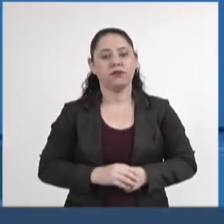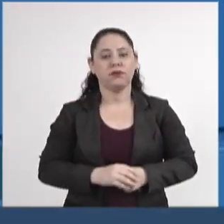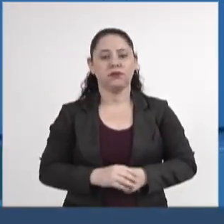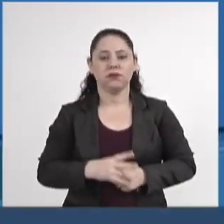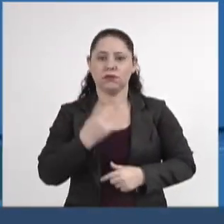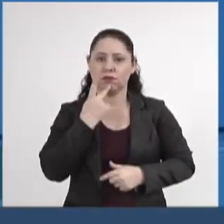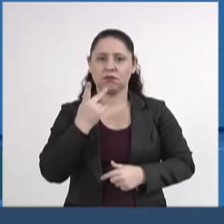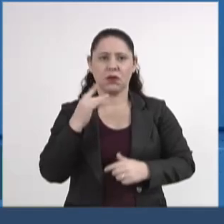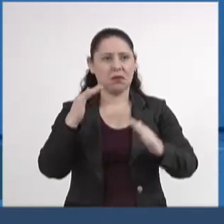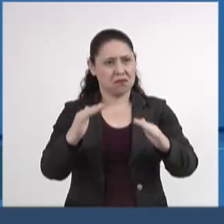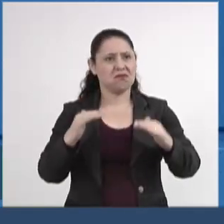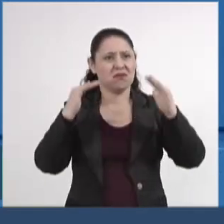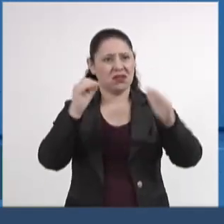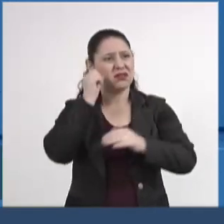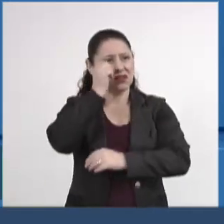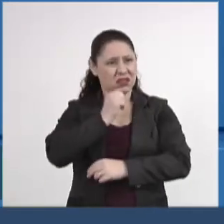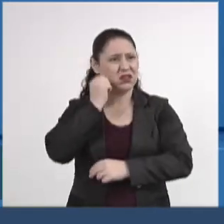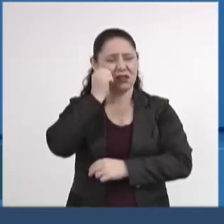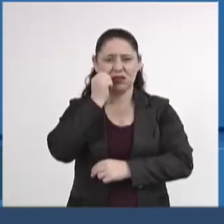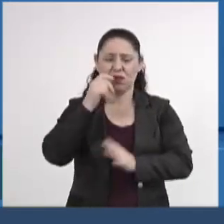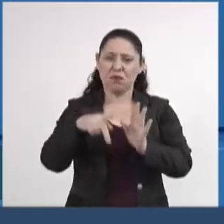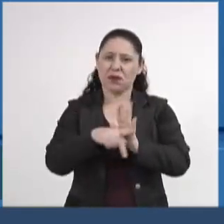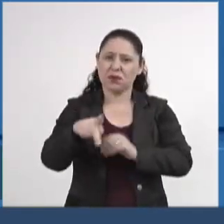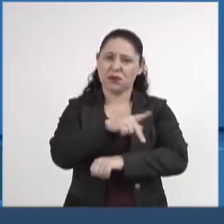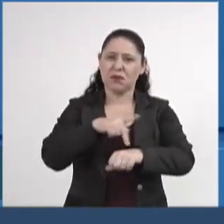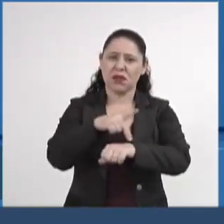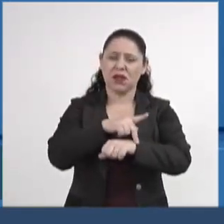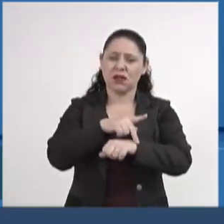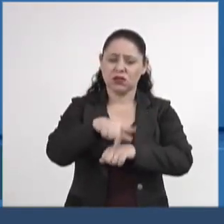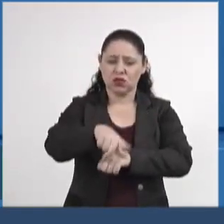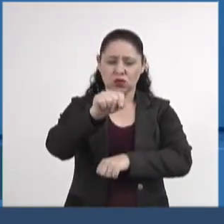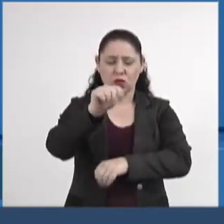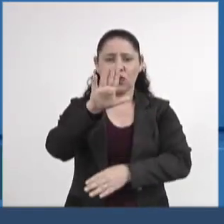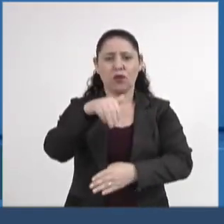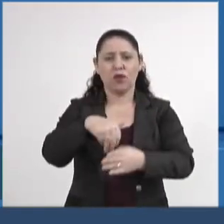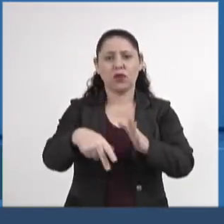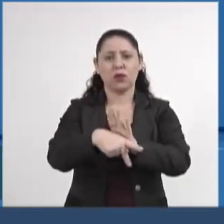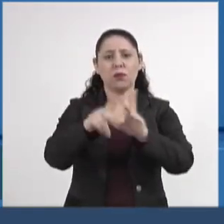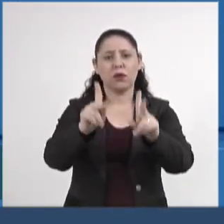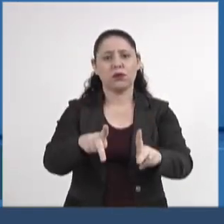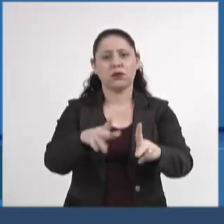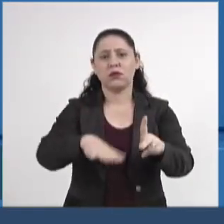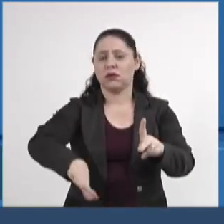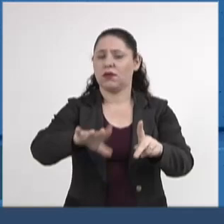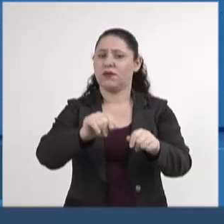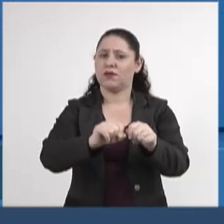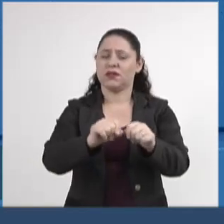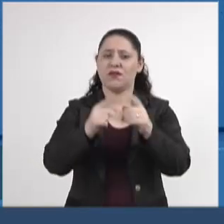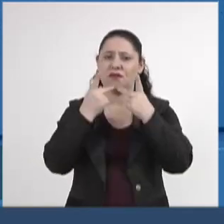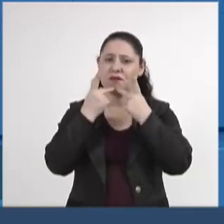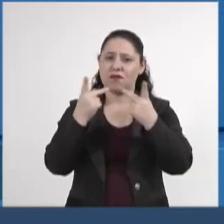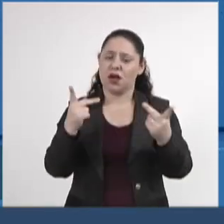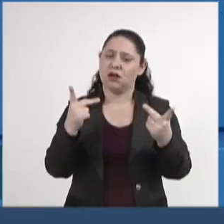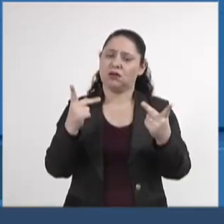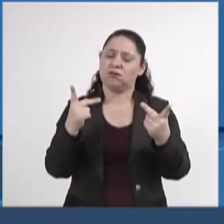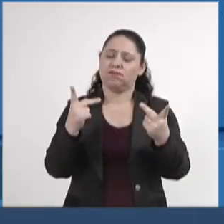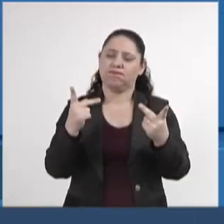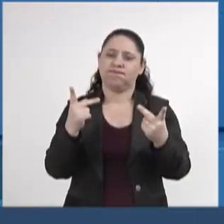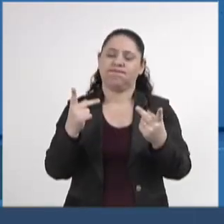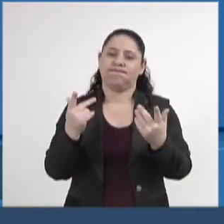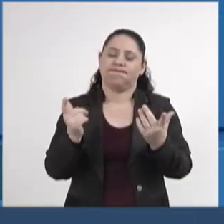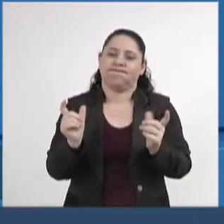poxa, uma autoridade, um senador da República, eleito pelo voto popular, fazer uma manifestação